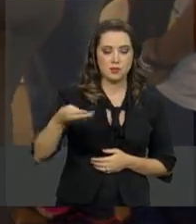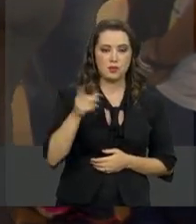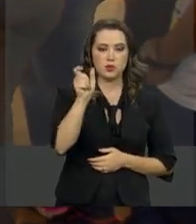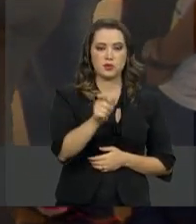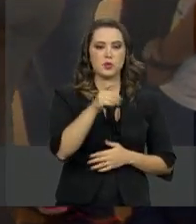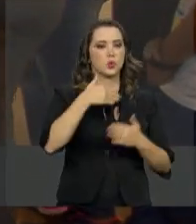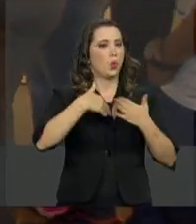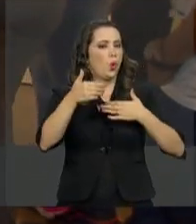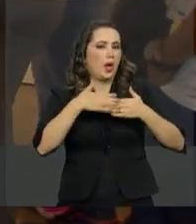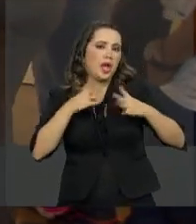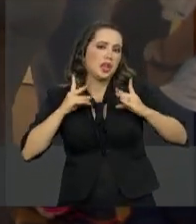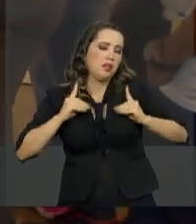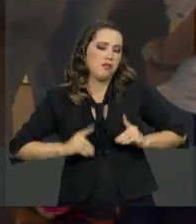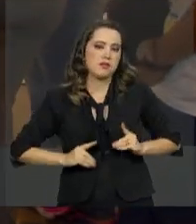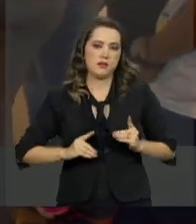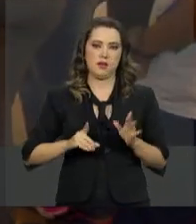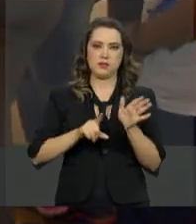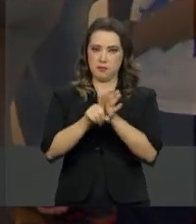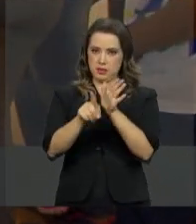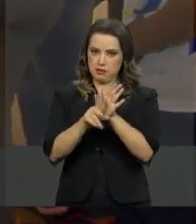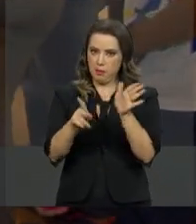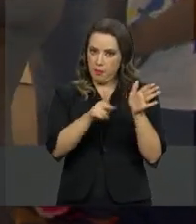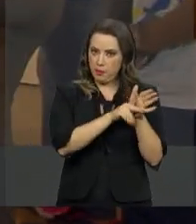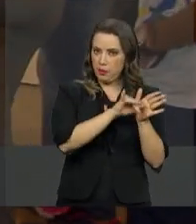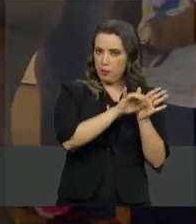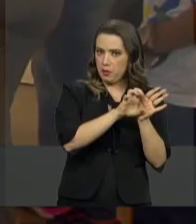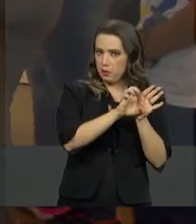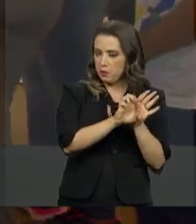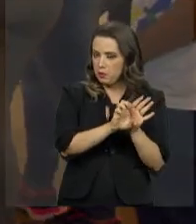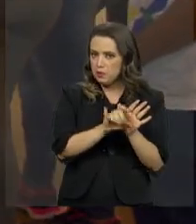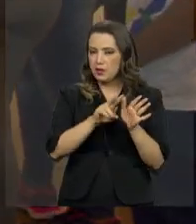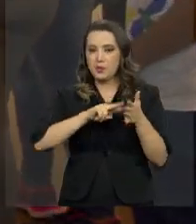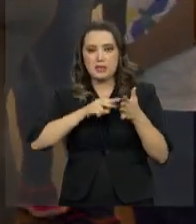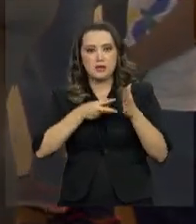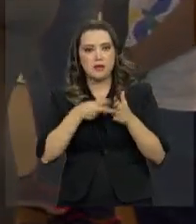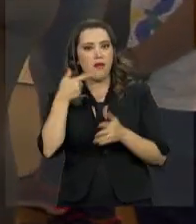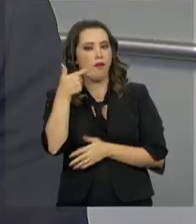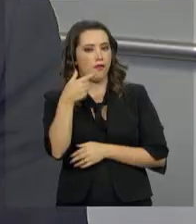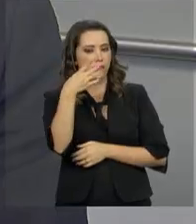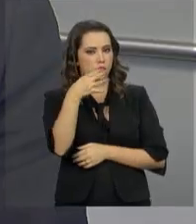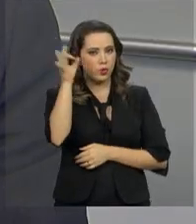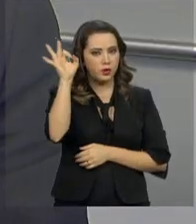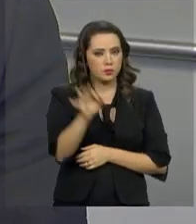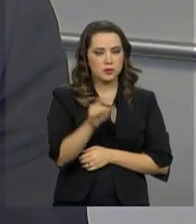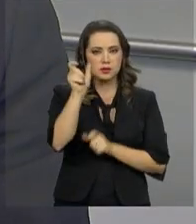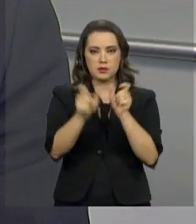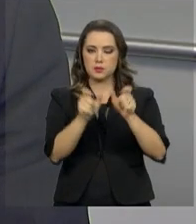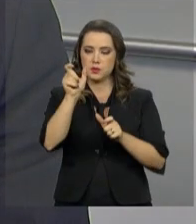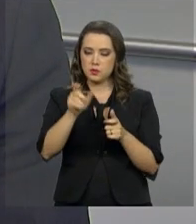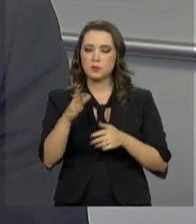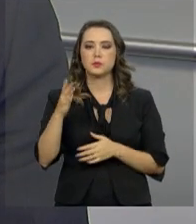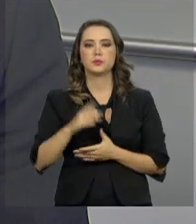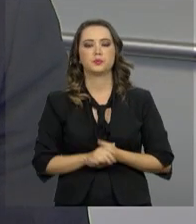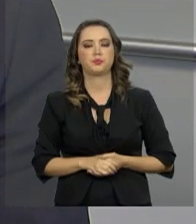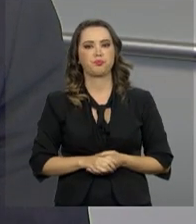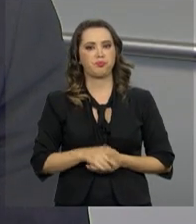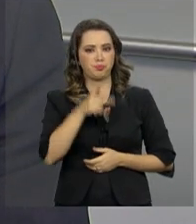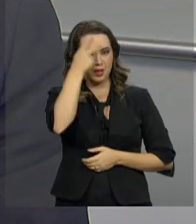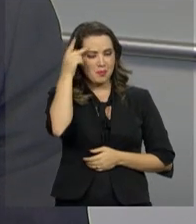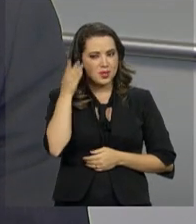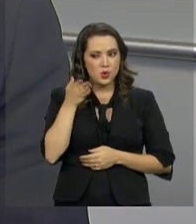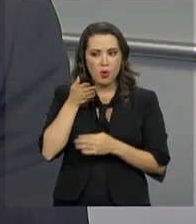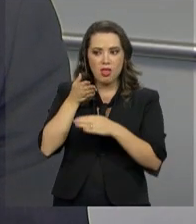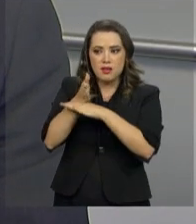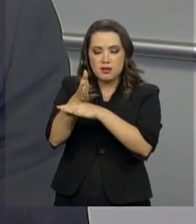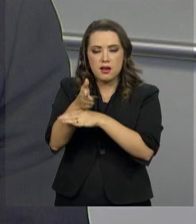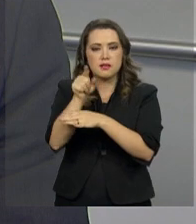deficiência, segundo o IBGE. Isso representa quase 24% de toda a população. Para a pessoa ter acesso à educação, à cultura, ao